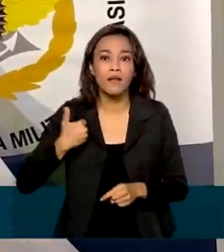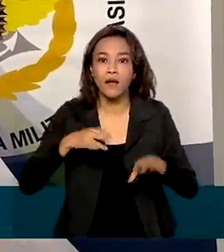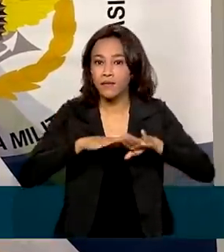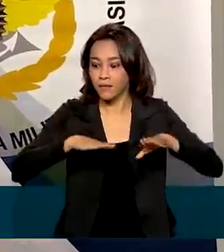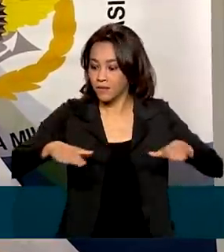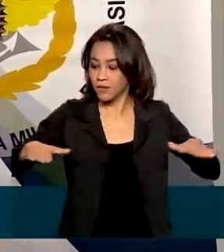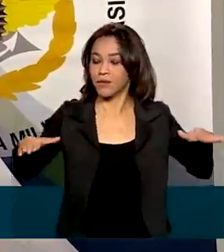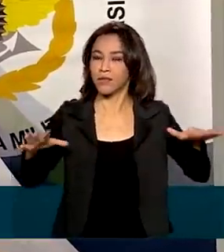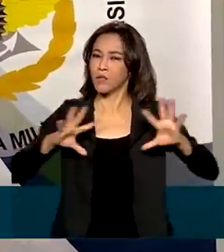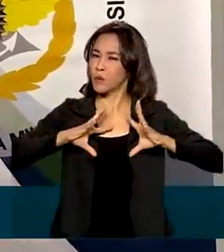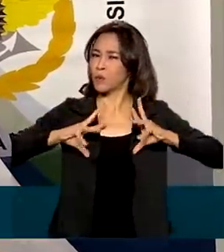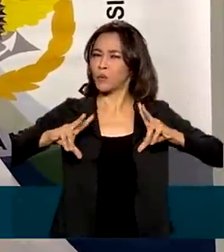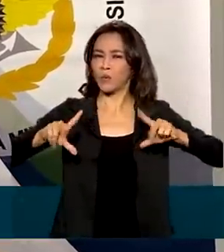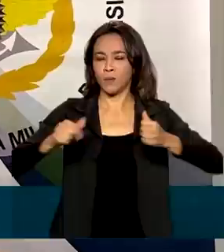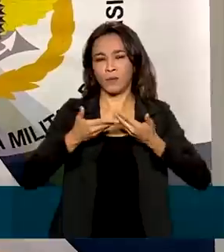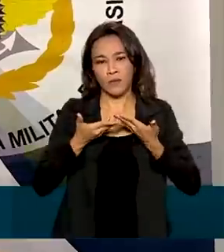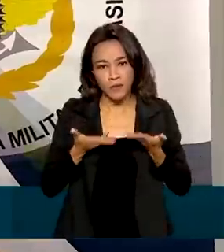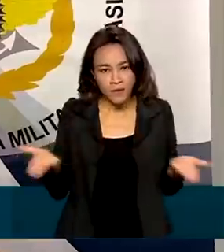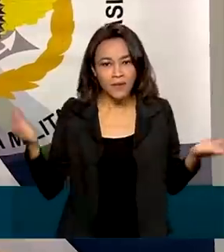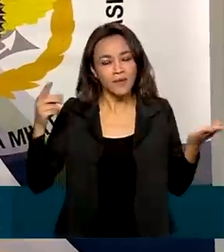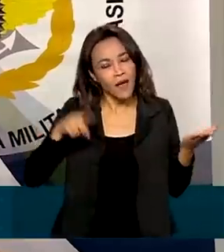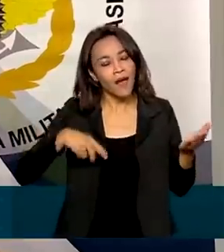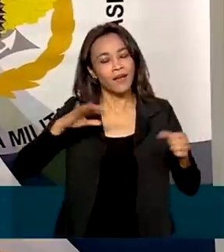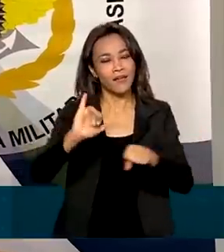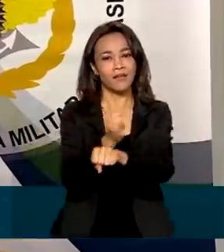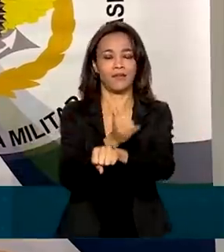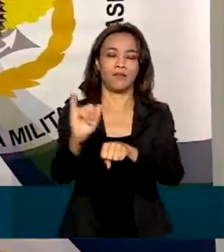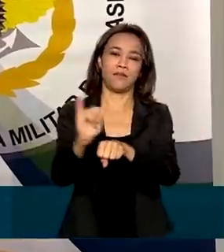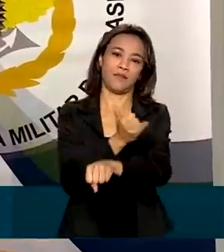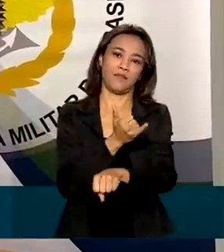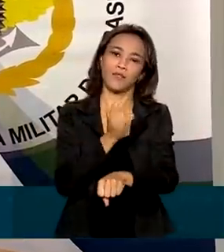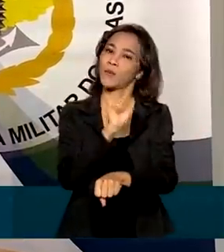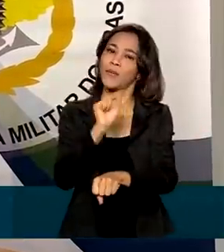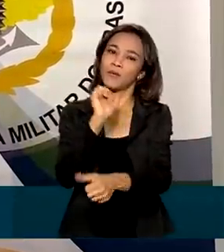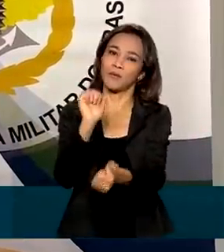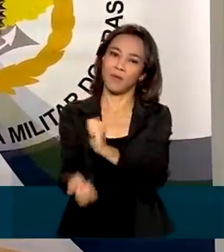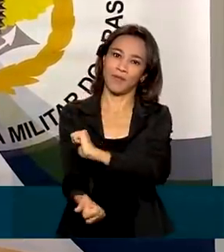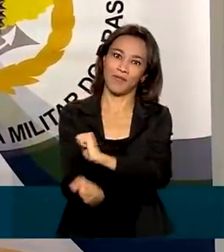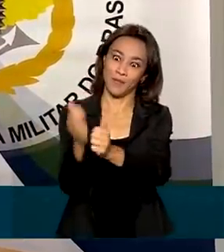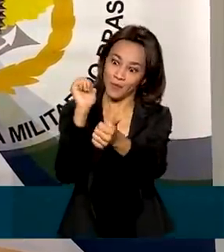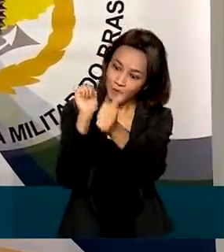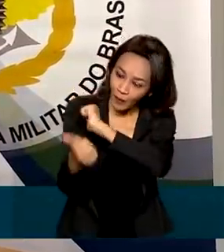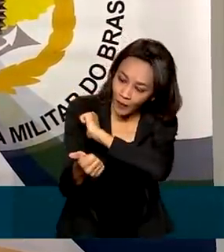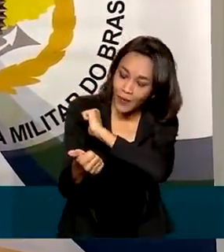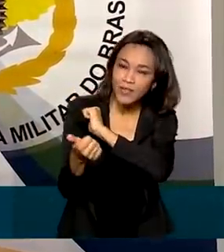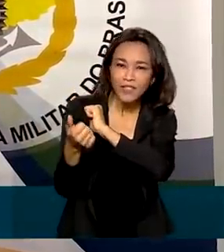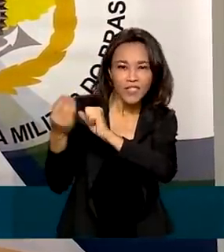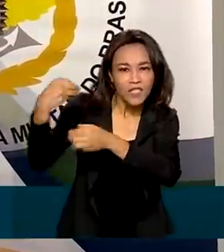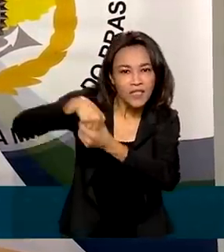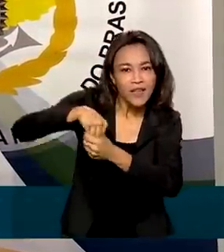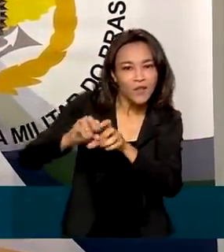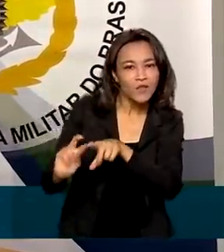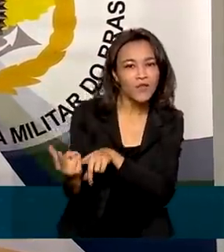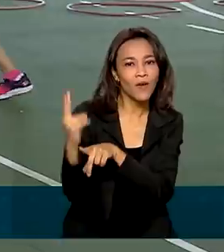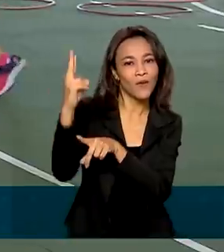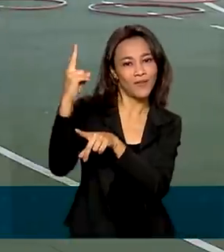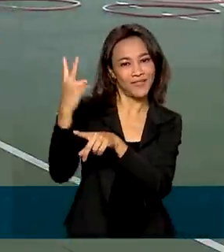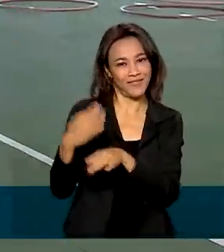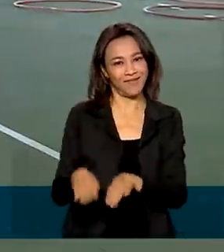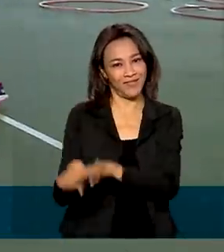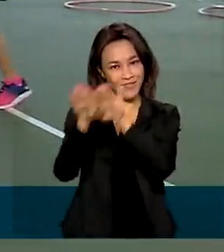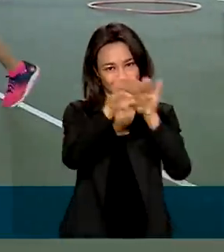tendo como ferramenta principal o esporte, o esporte e seus valores universais.